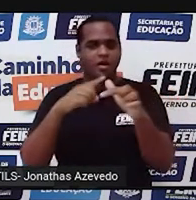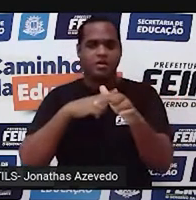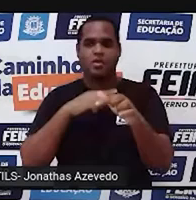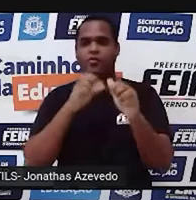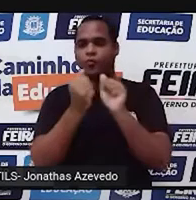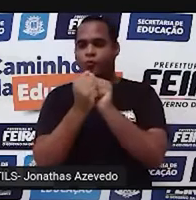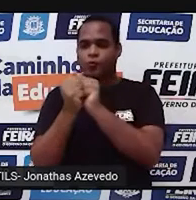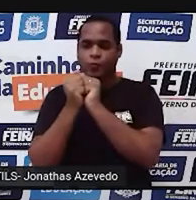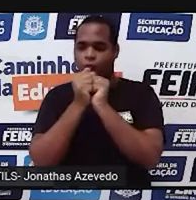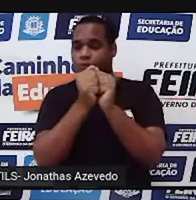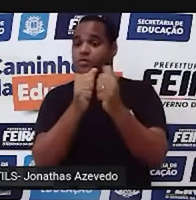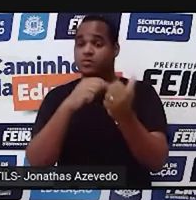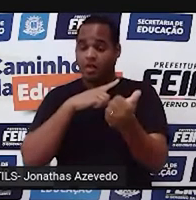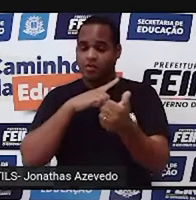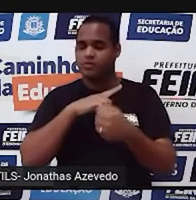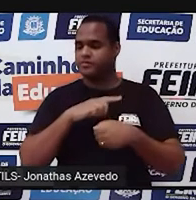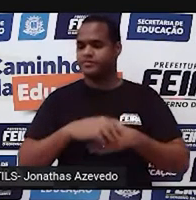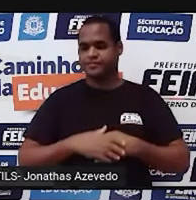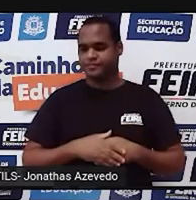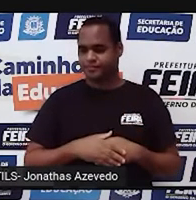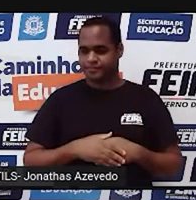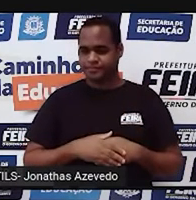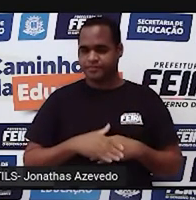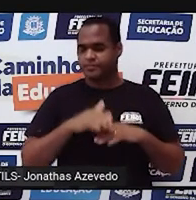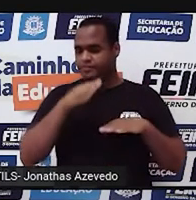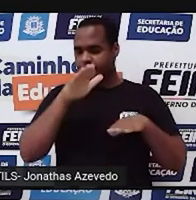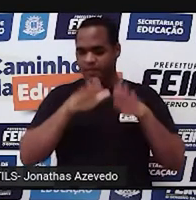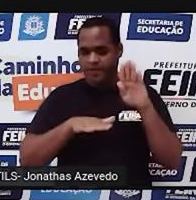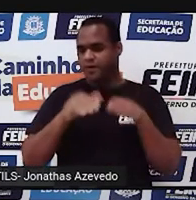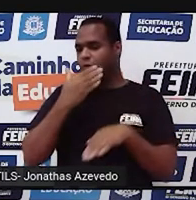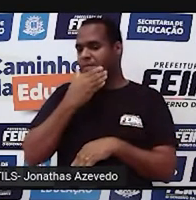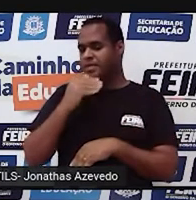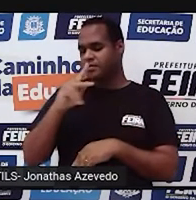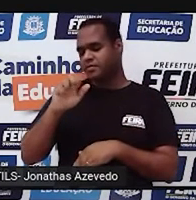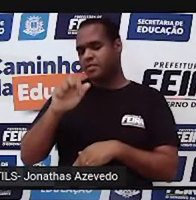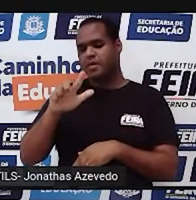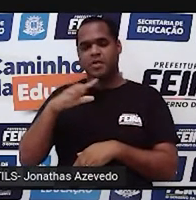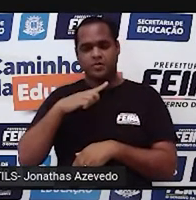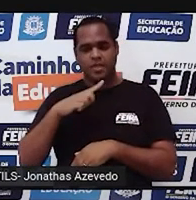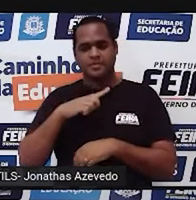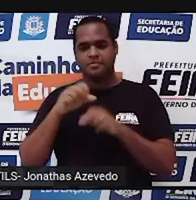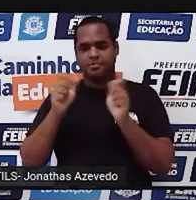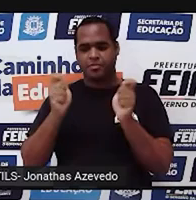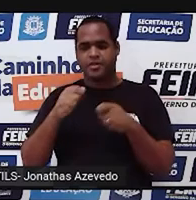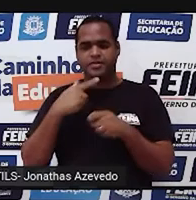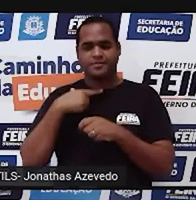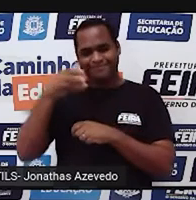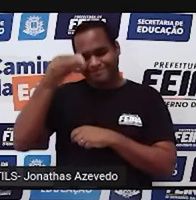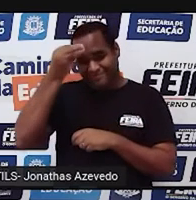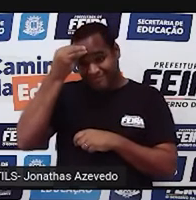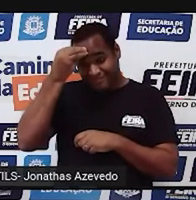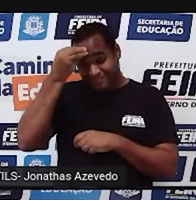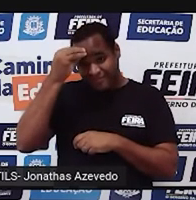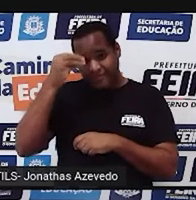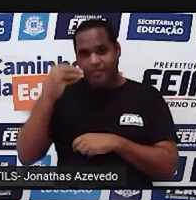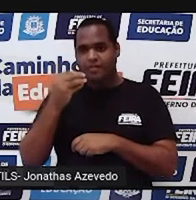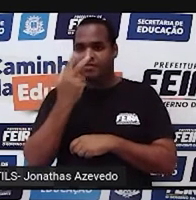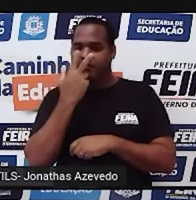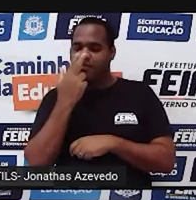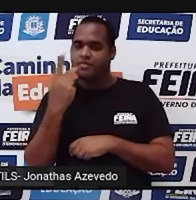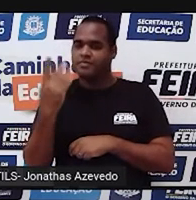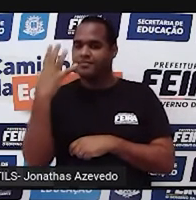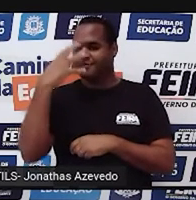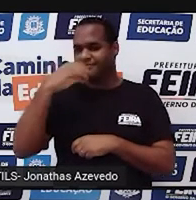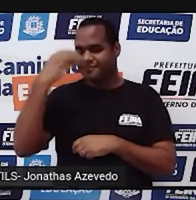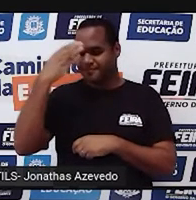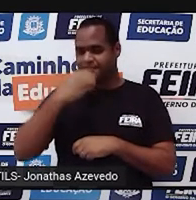acompanham. Então, talvez por isso o Paul tenha deixado, né, registrado essa coisa da beleza